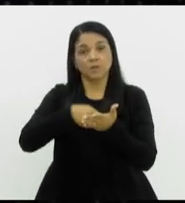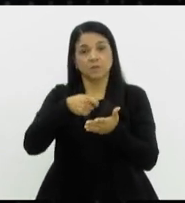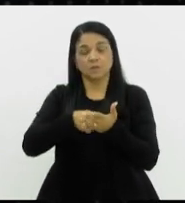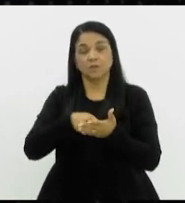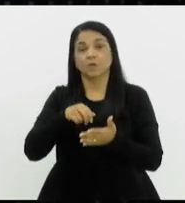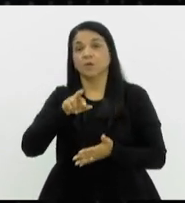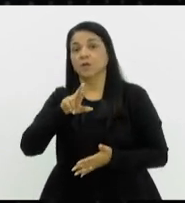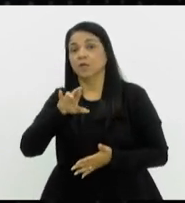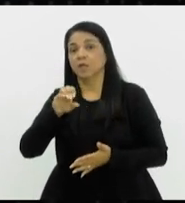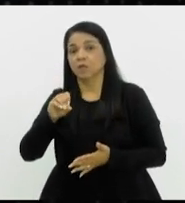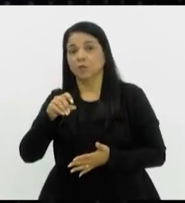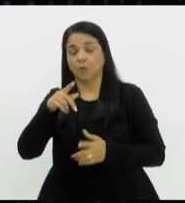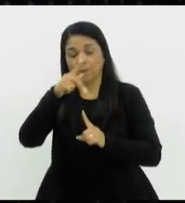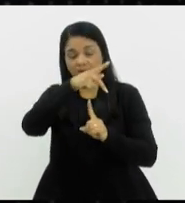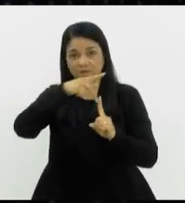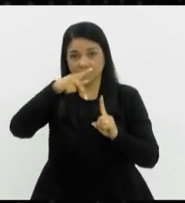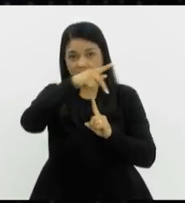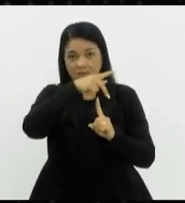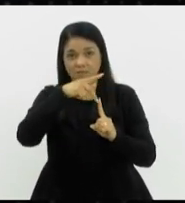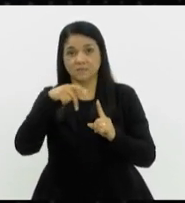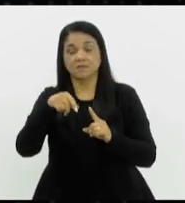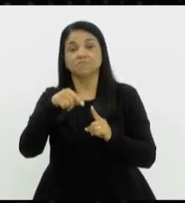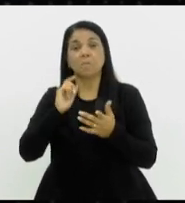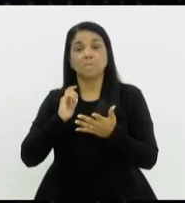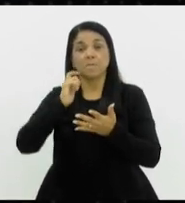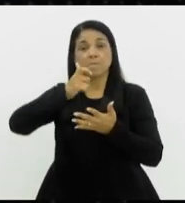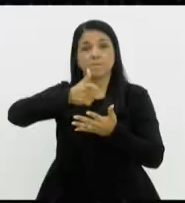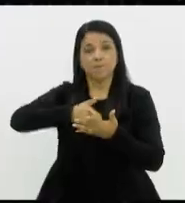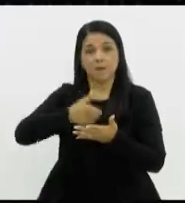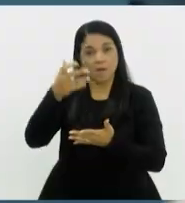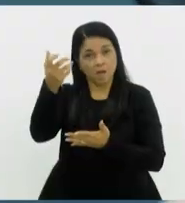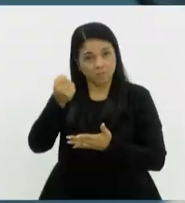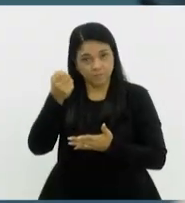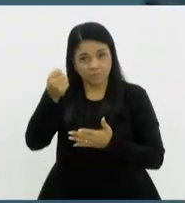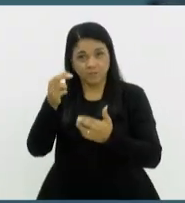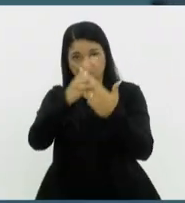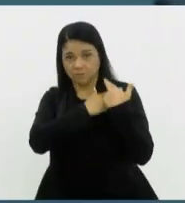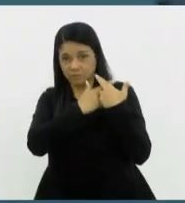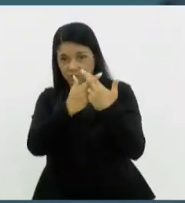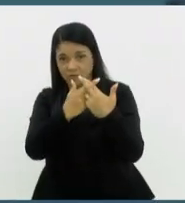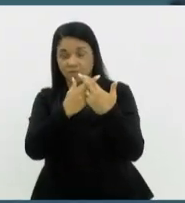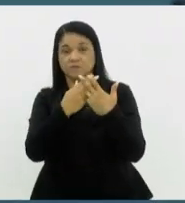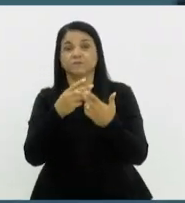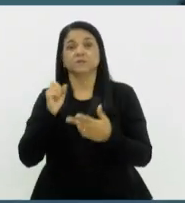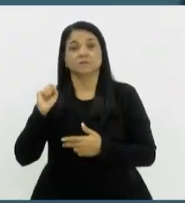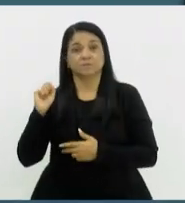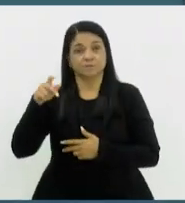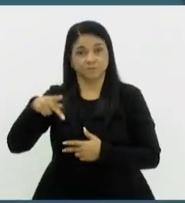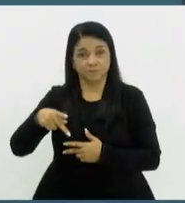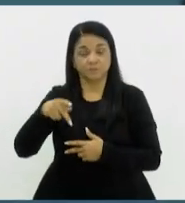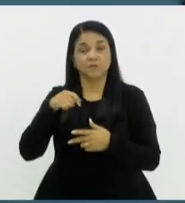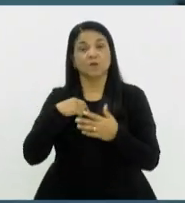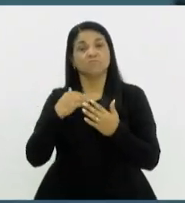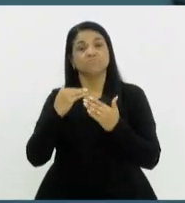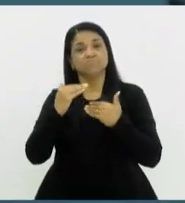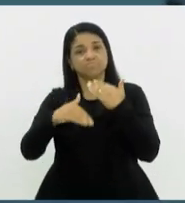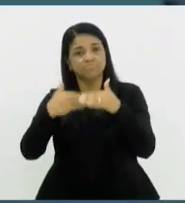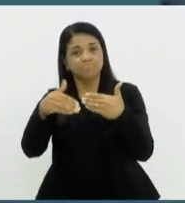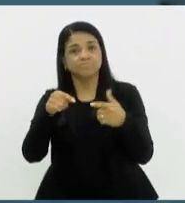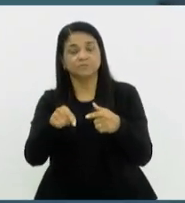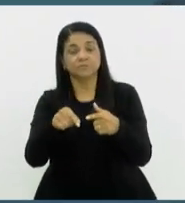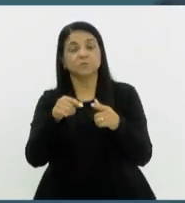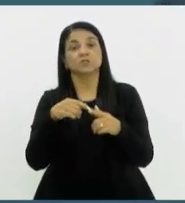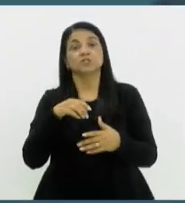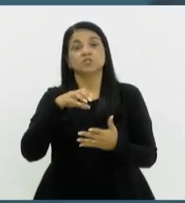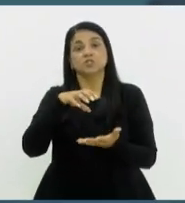Previdência, autarquia responsável pelo pagamento de aposentadorias e pensões. O procedimento deve ser realizado em uma das 18